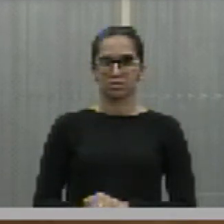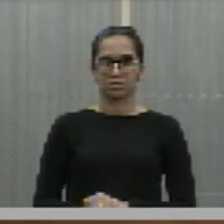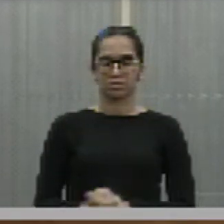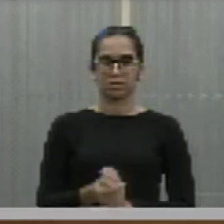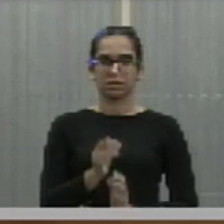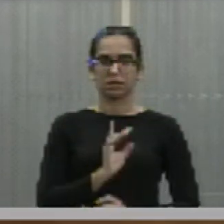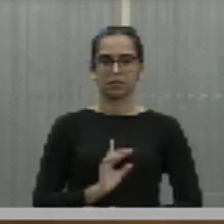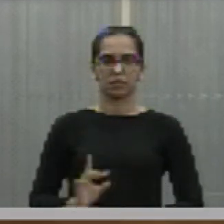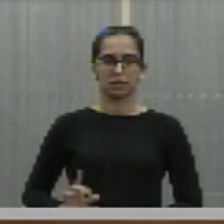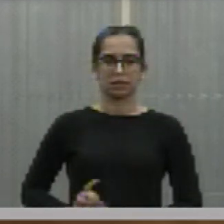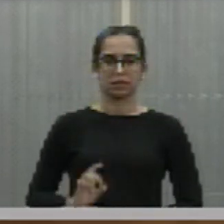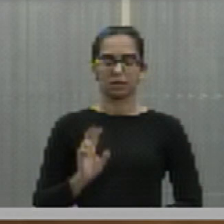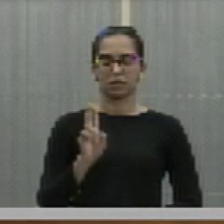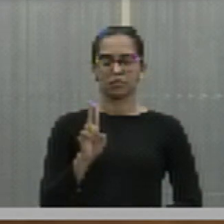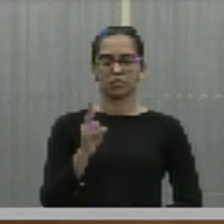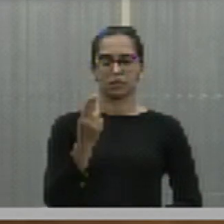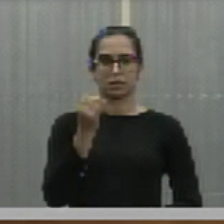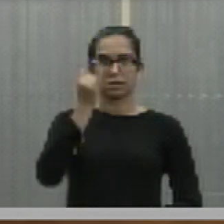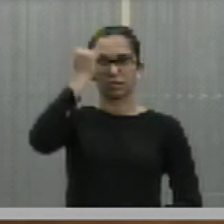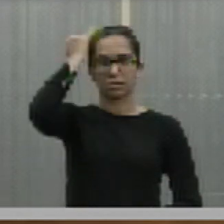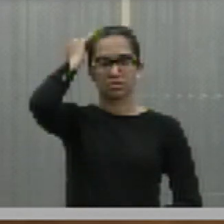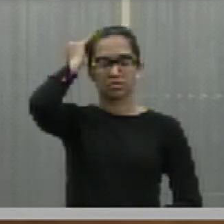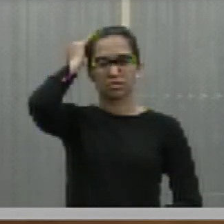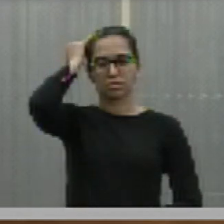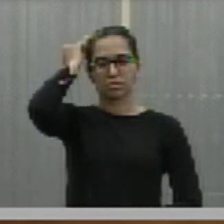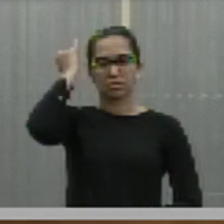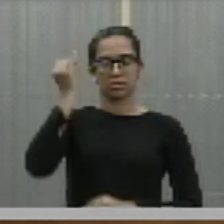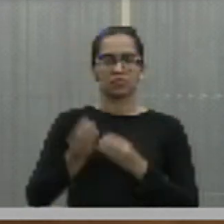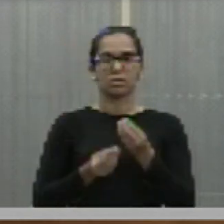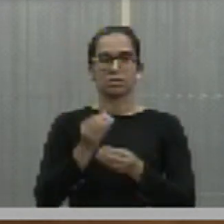Deputado Hélio Isaías, como vota? Sim.